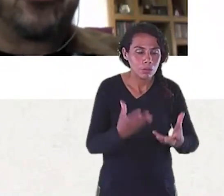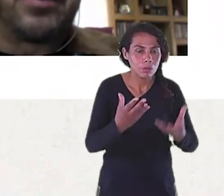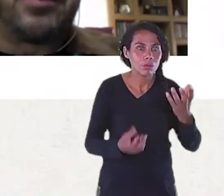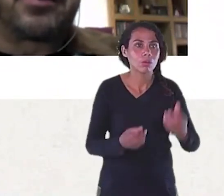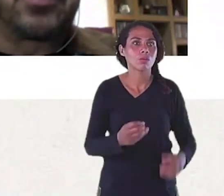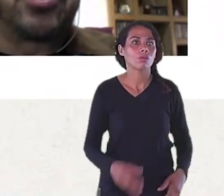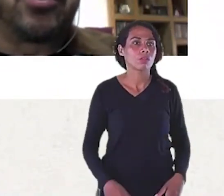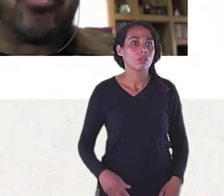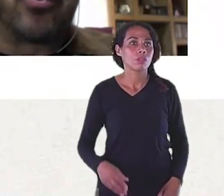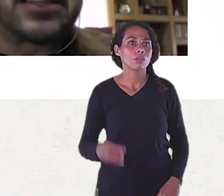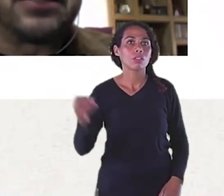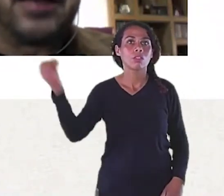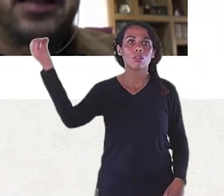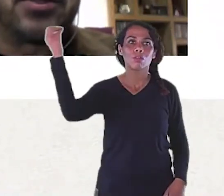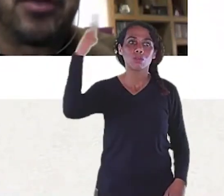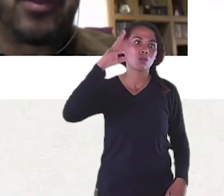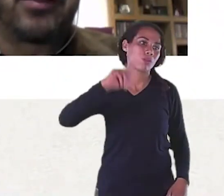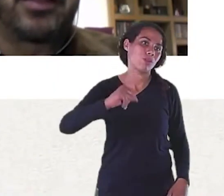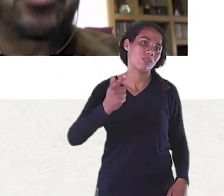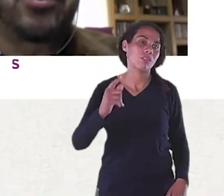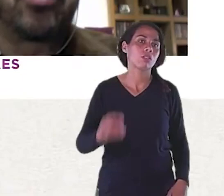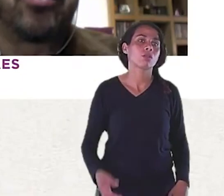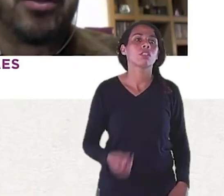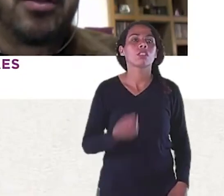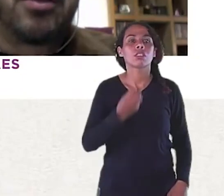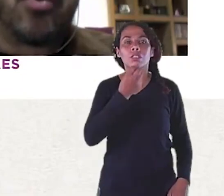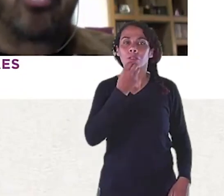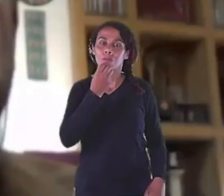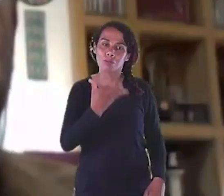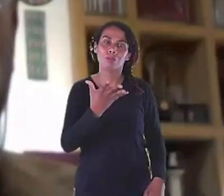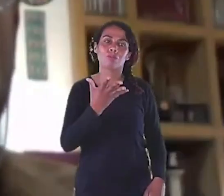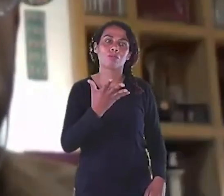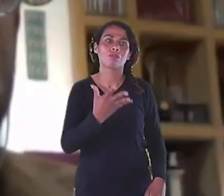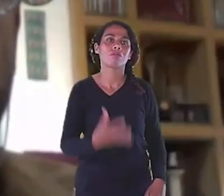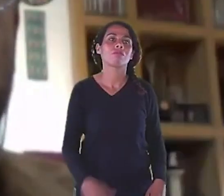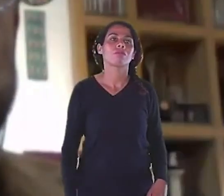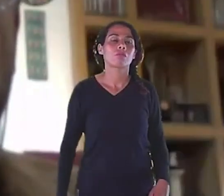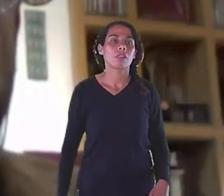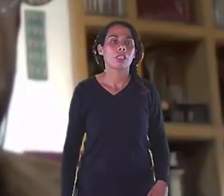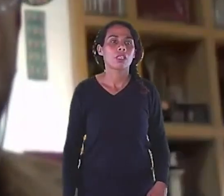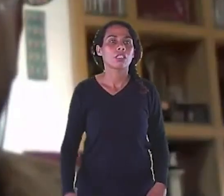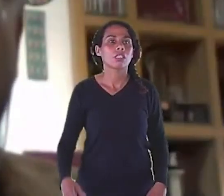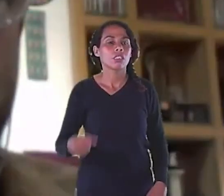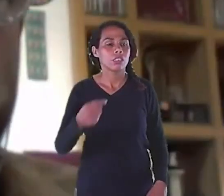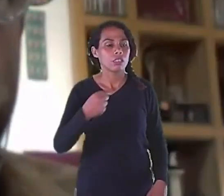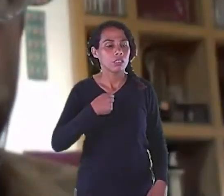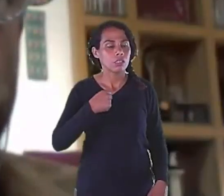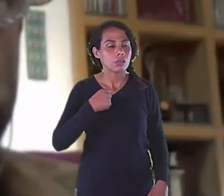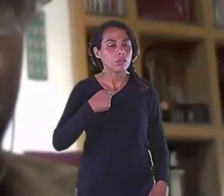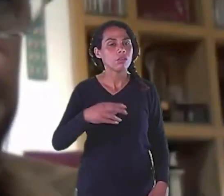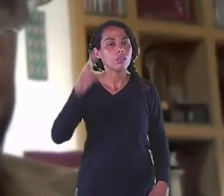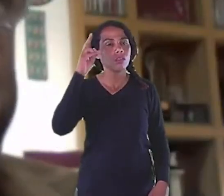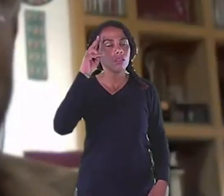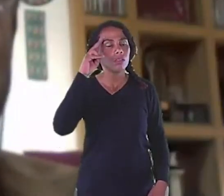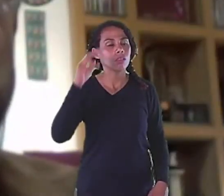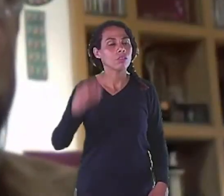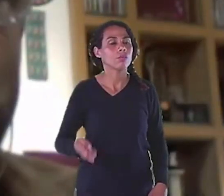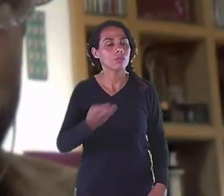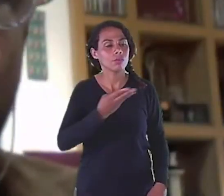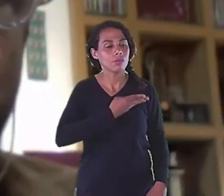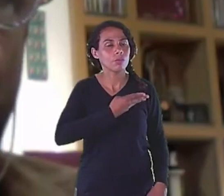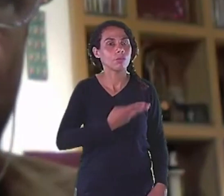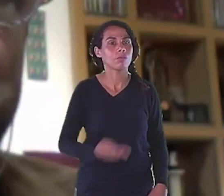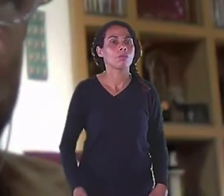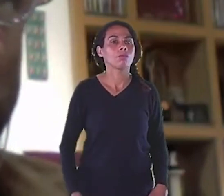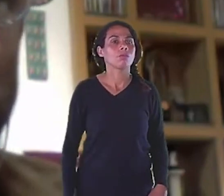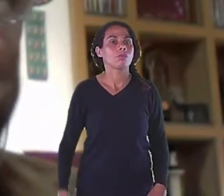queria Eu não queria Ter tido Outra cidade Eu não queria ter tido Outros amigos De infância E não queria ter tido Outra família Sou muito feliz E